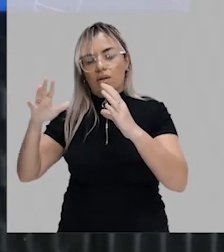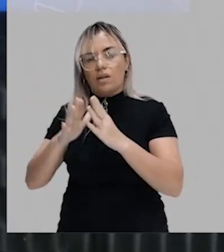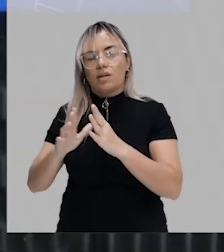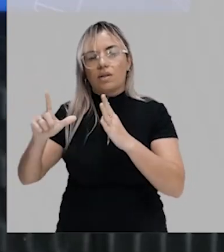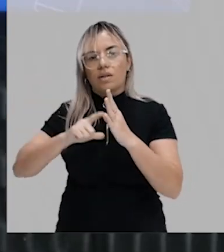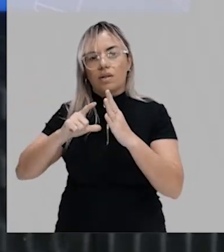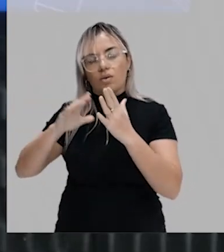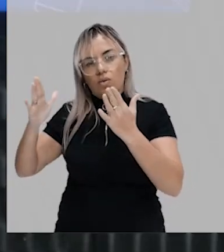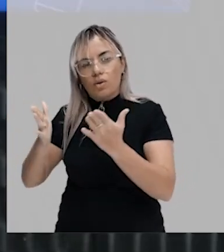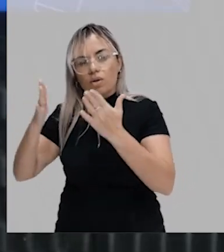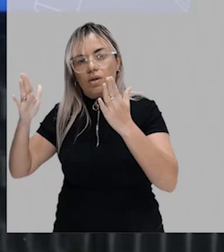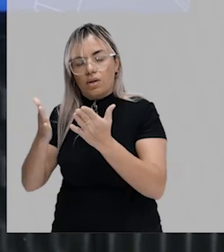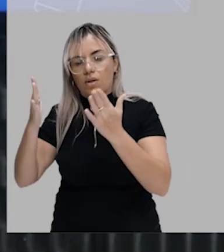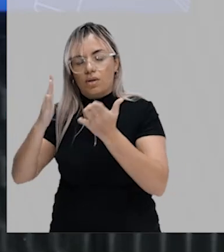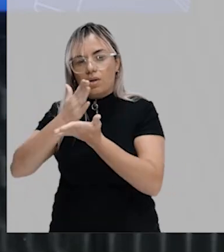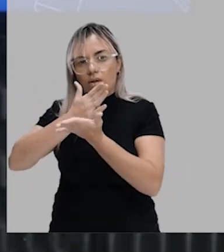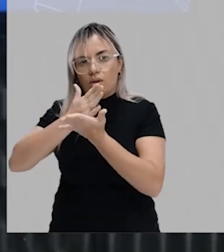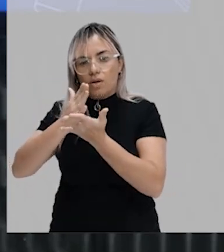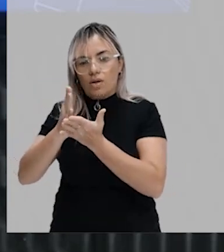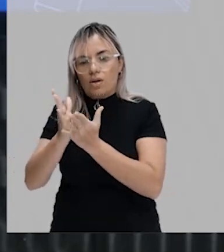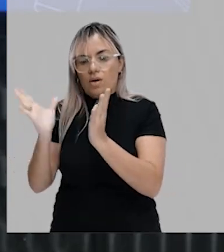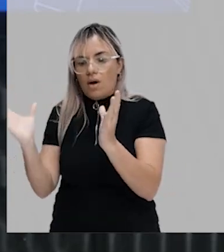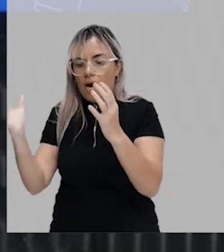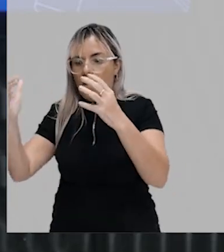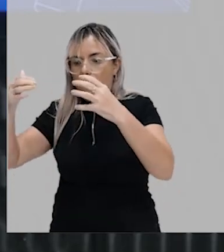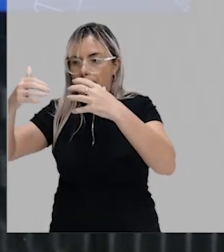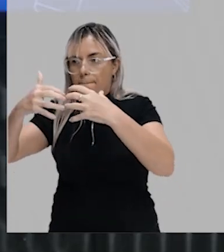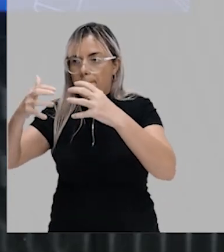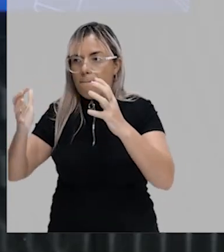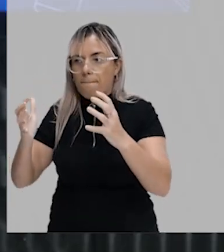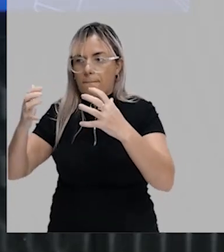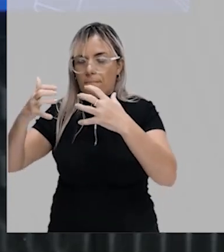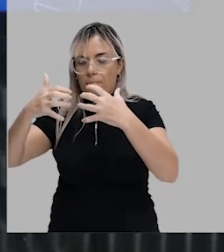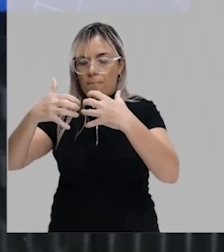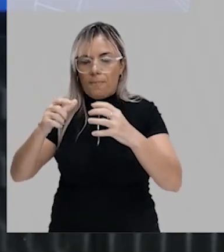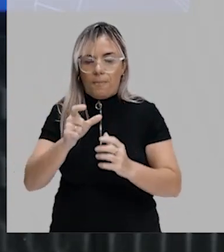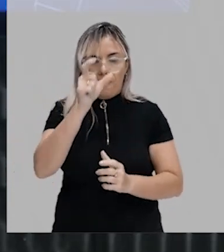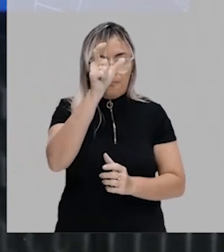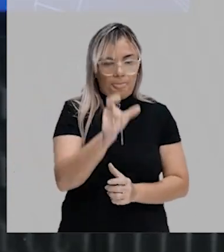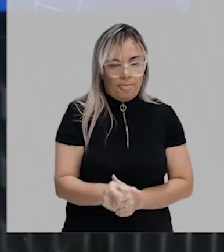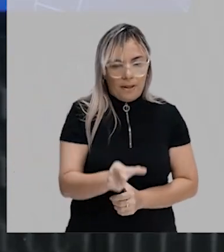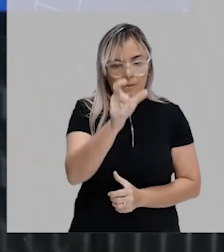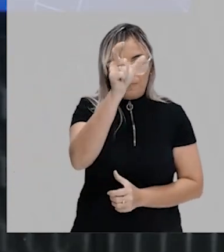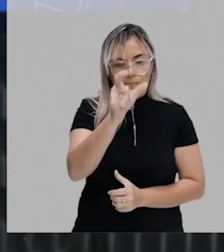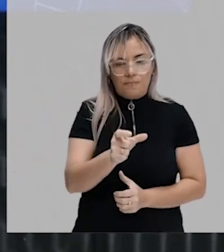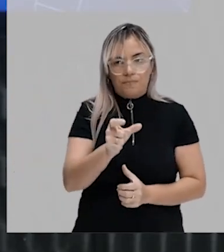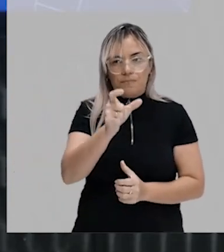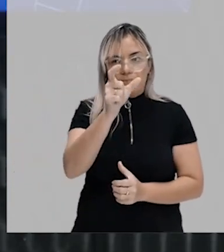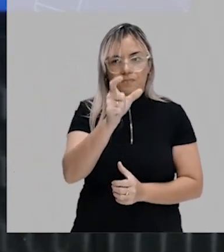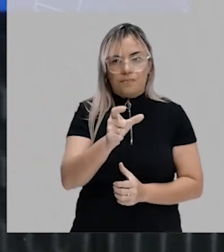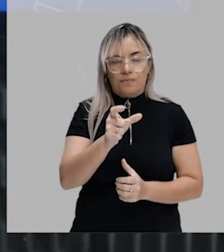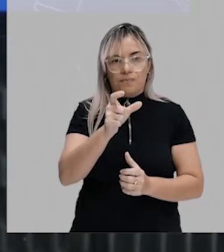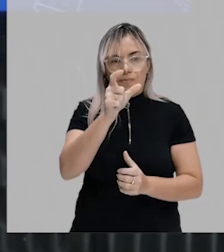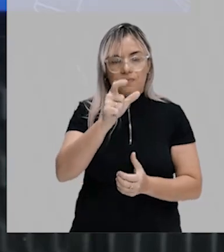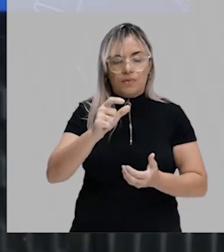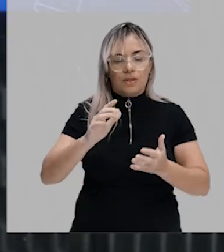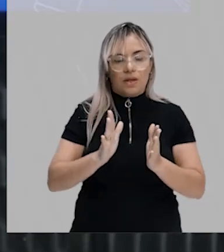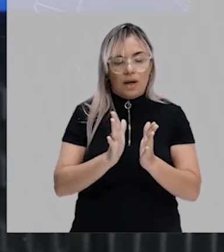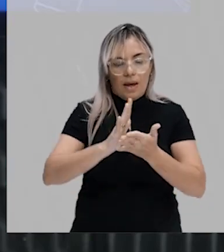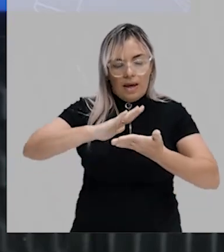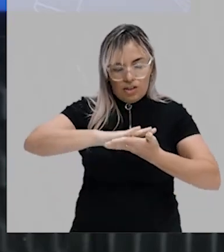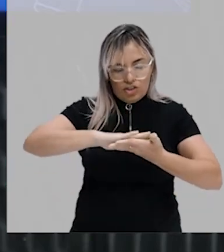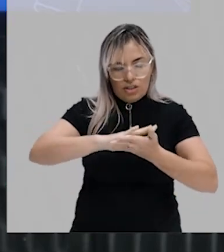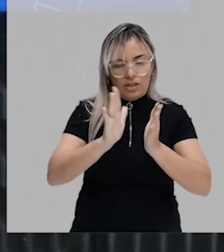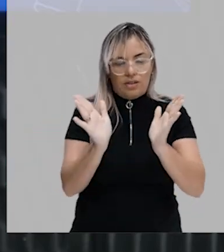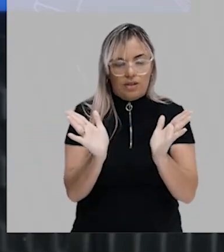elas vão agora começar a se fechar, ou seja, essa parte que está achatada, ela estava assim, ela vai começar a se fechar,